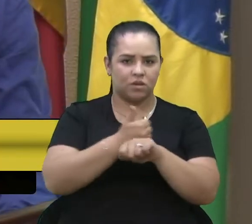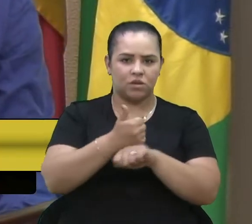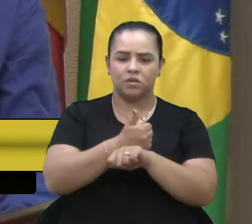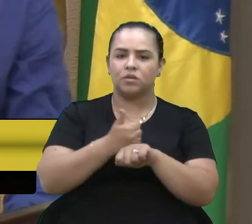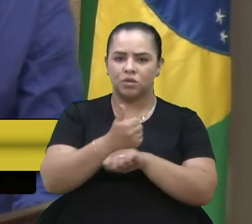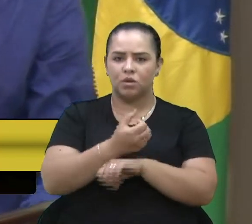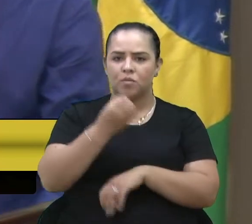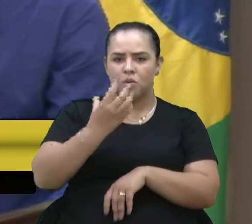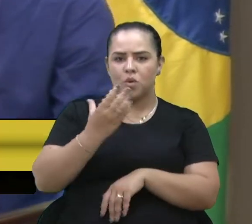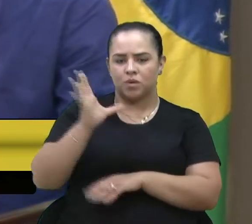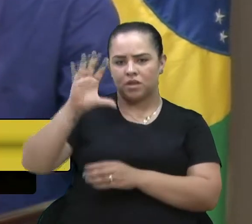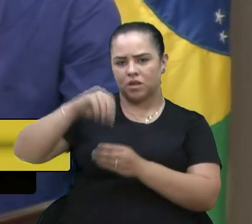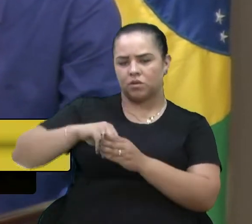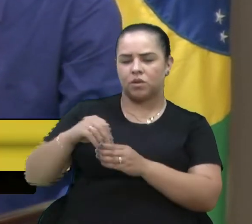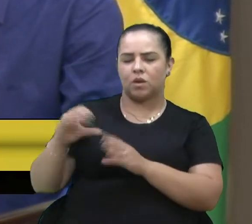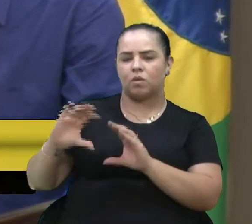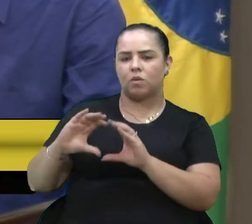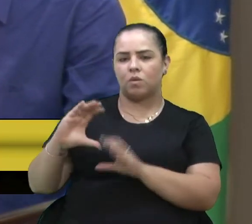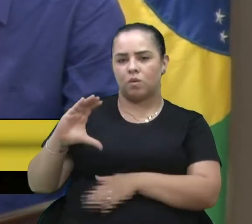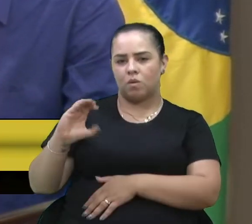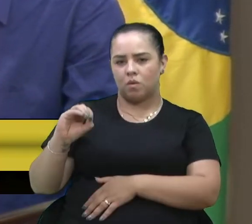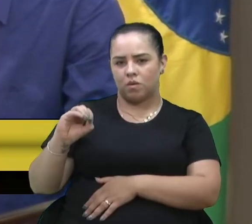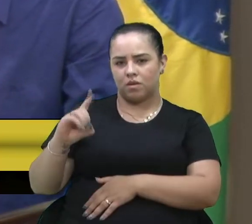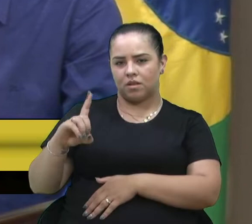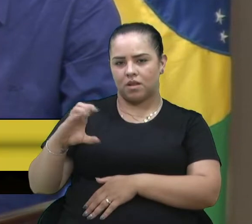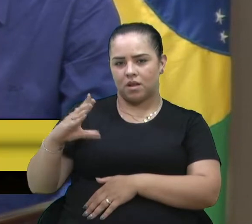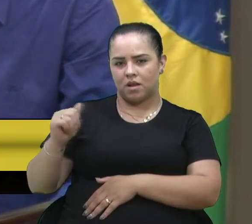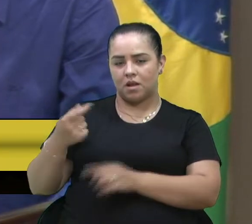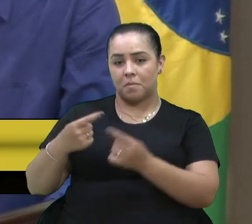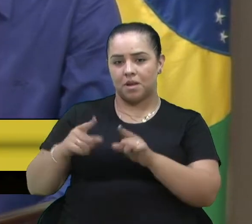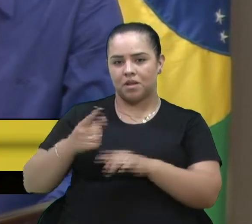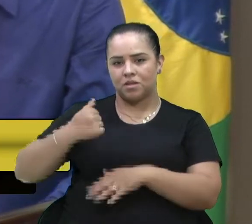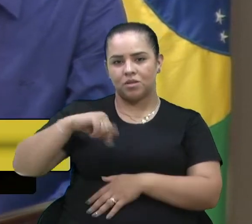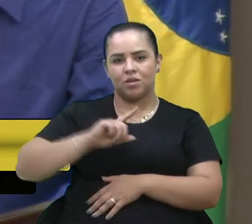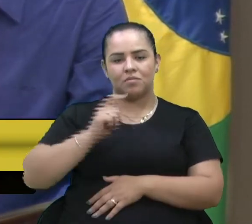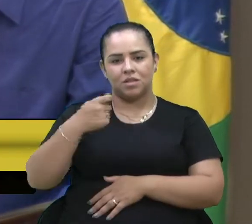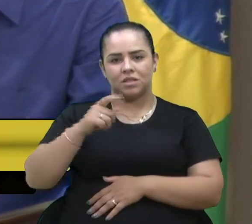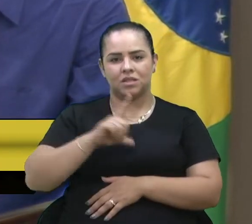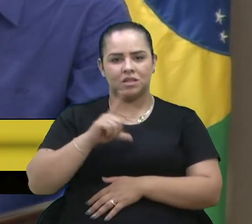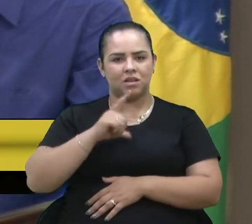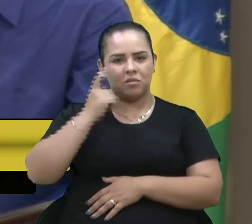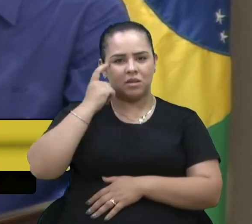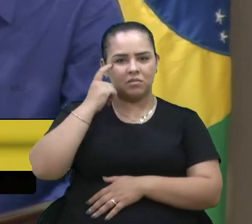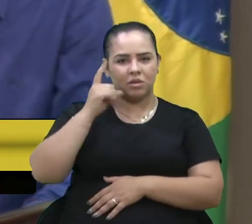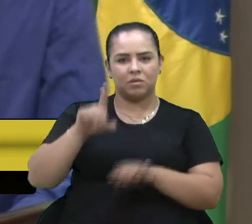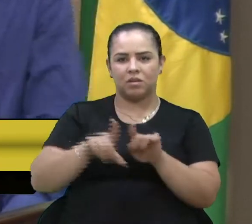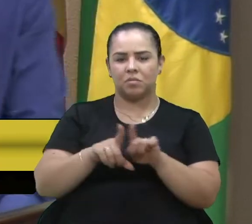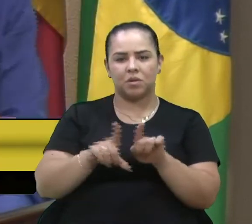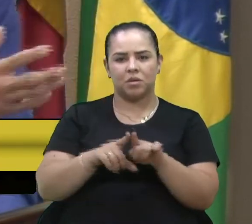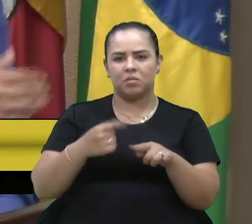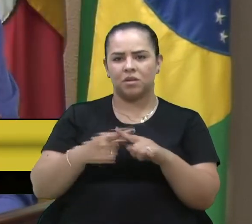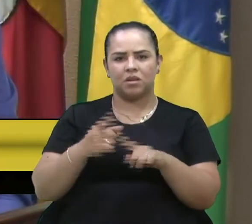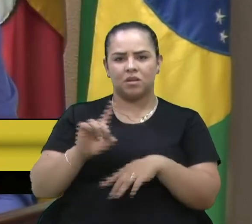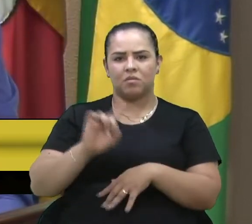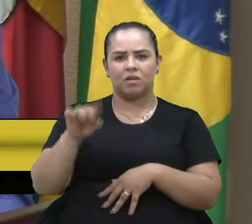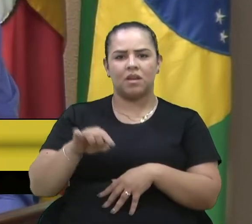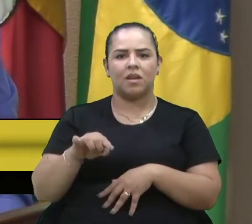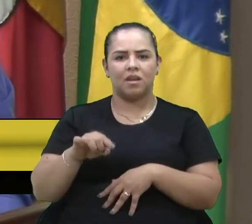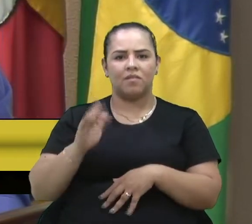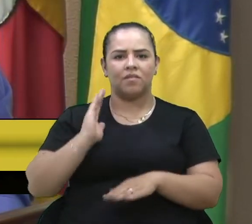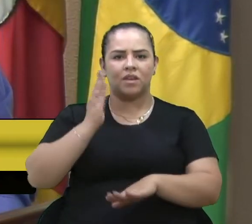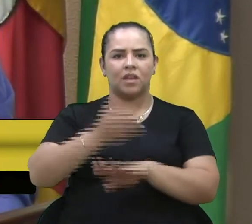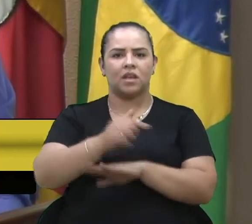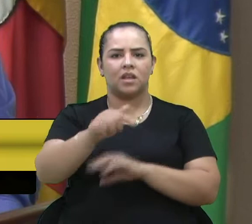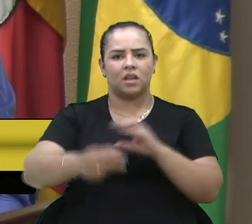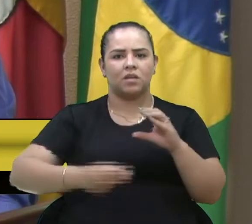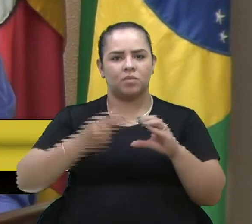da empresa Codeca, mas nós precisamos também ter esse poder de reflexão que não é trazendo aqui para casa, para